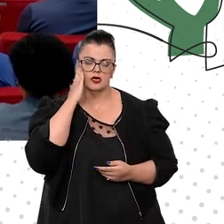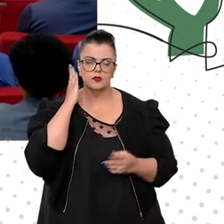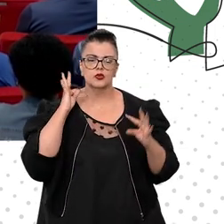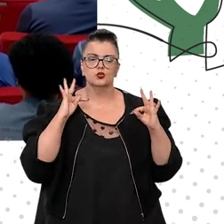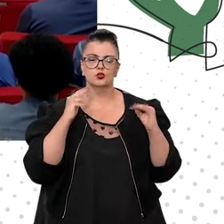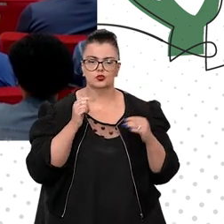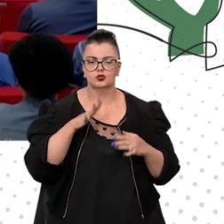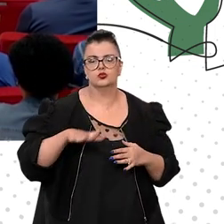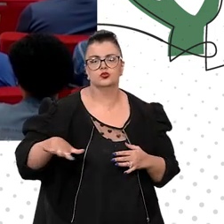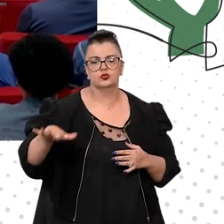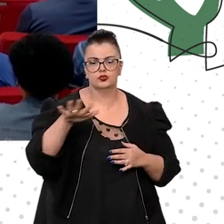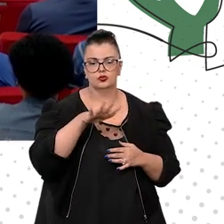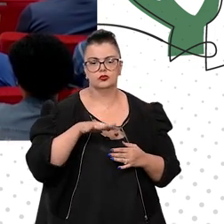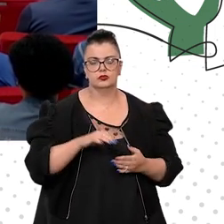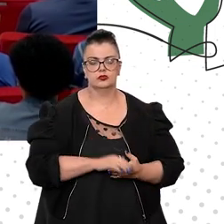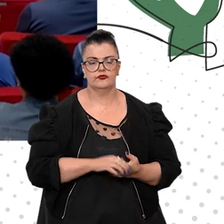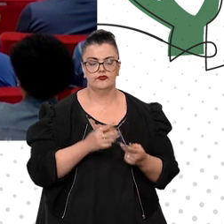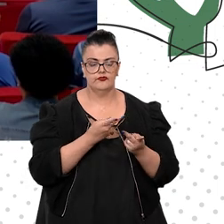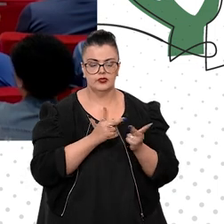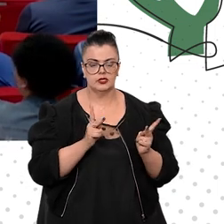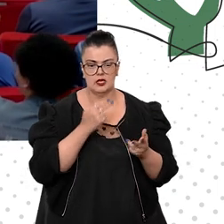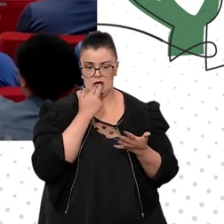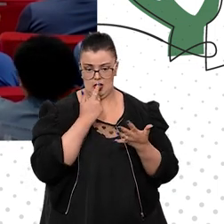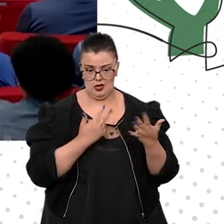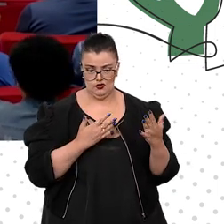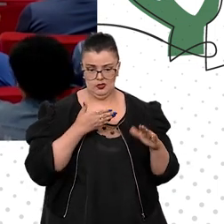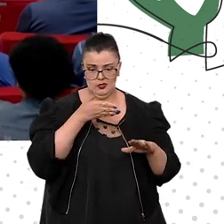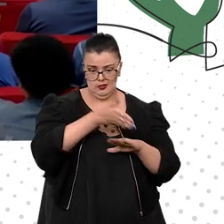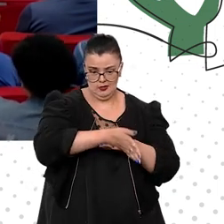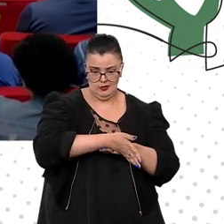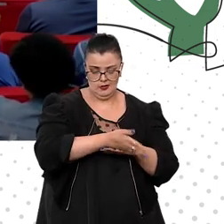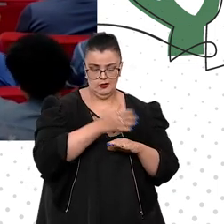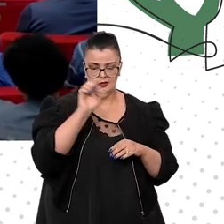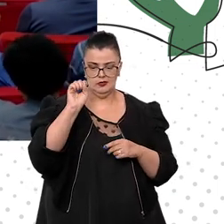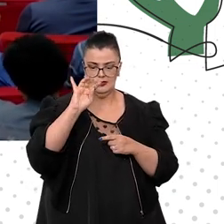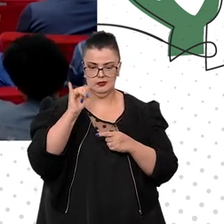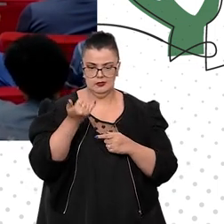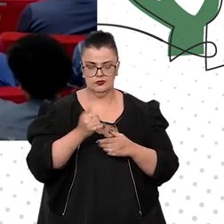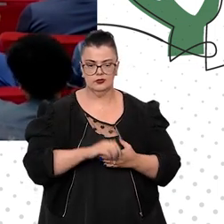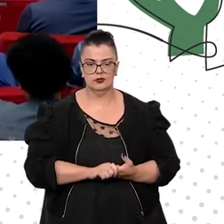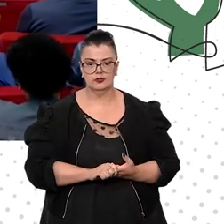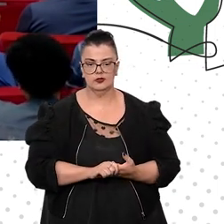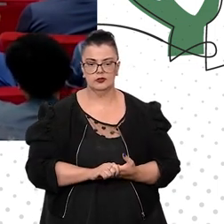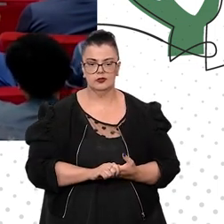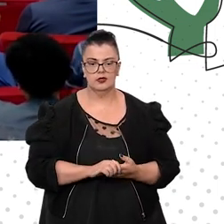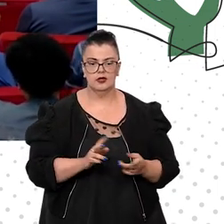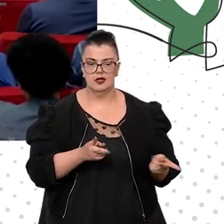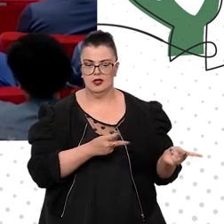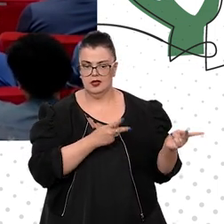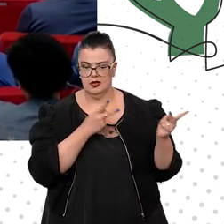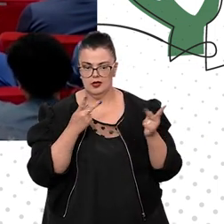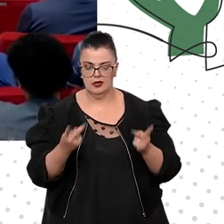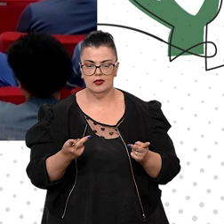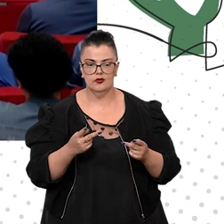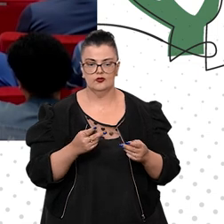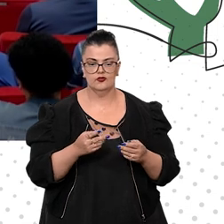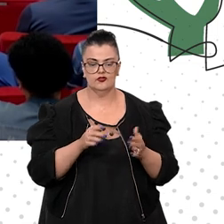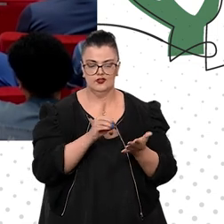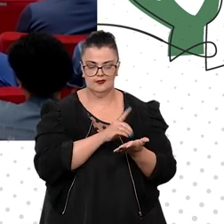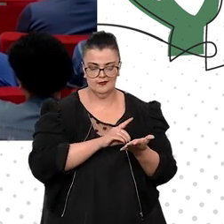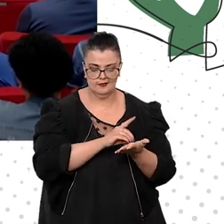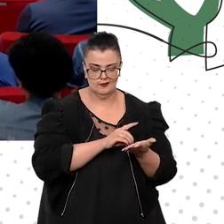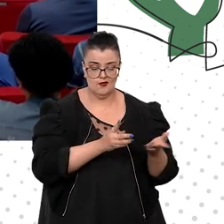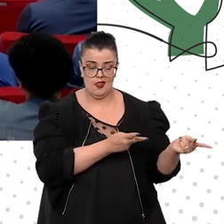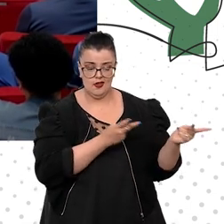não há visitante estrangeiro que venha ao Superior Tribunal de Justiça que eu não leve ao setor de digitalização.